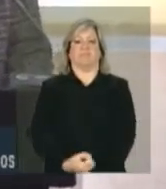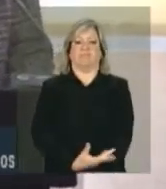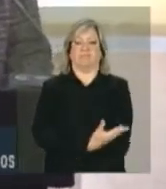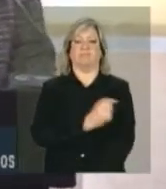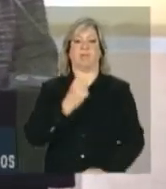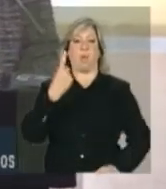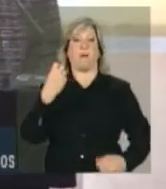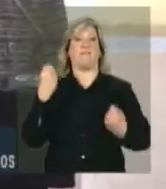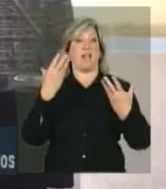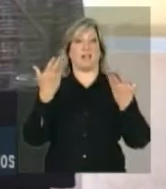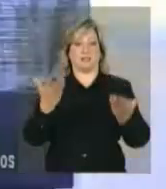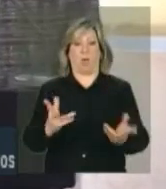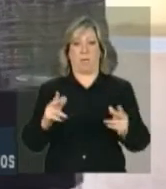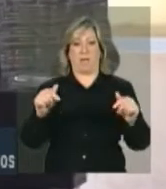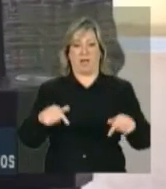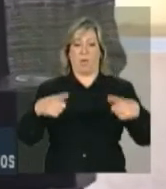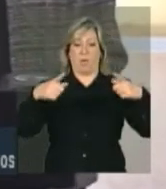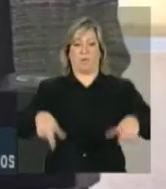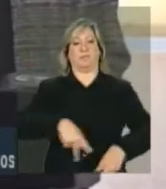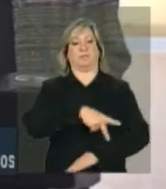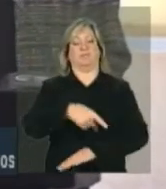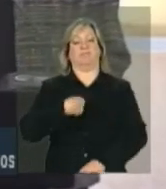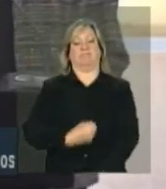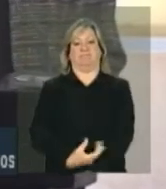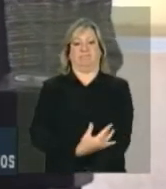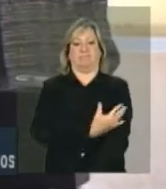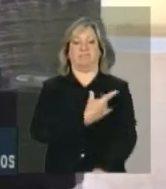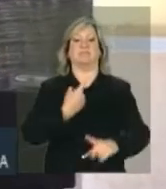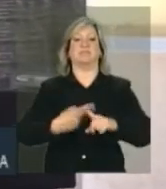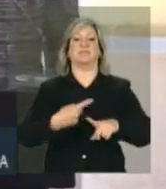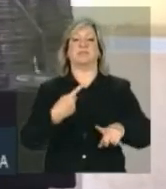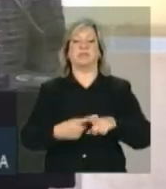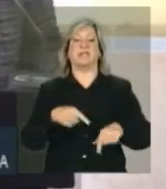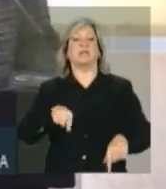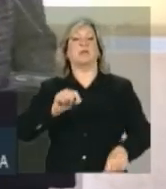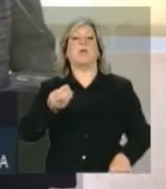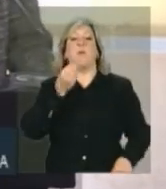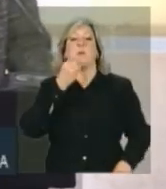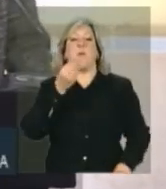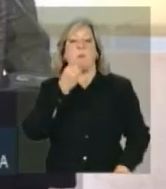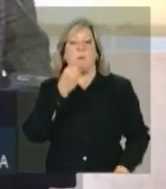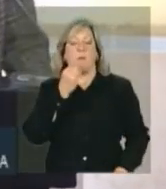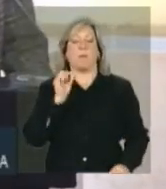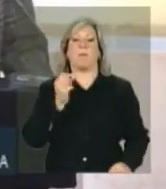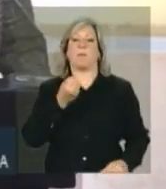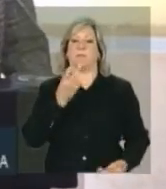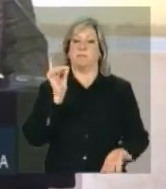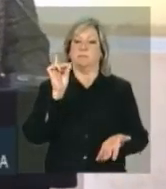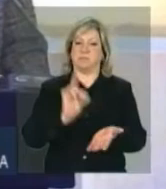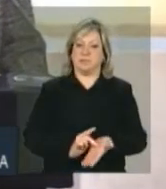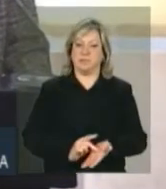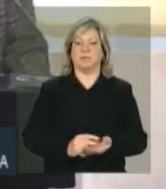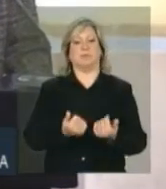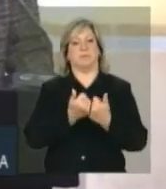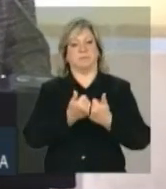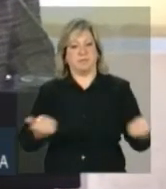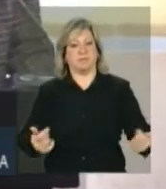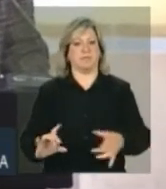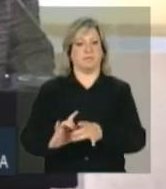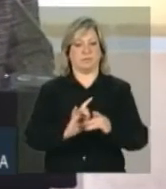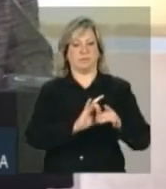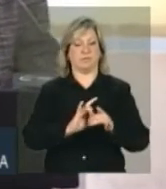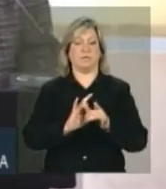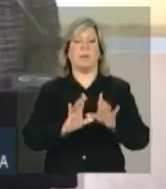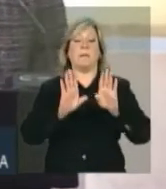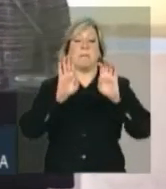viagem como esta, para traduzi-lo em oportunidades concretas de cooperação e em